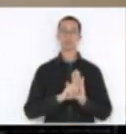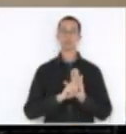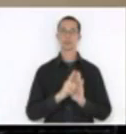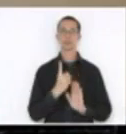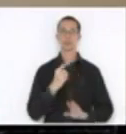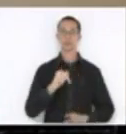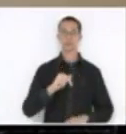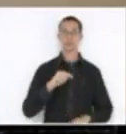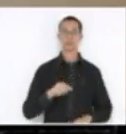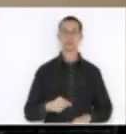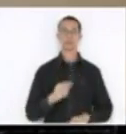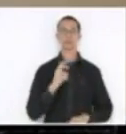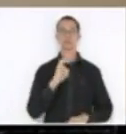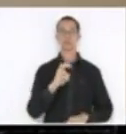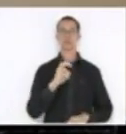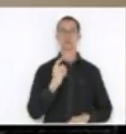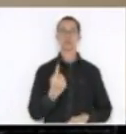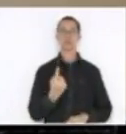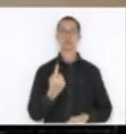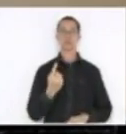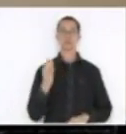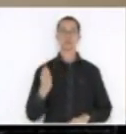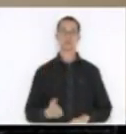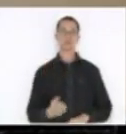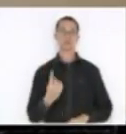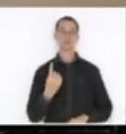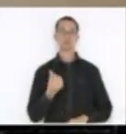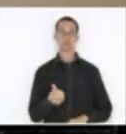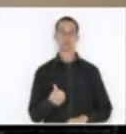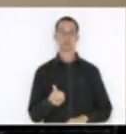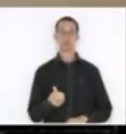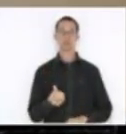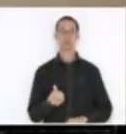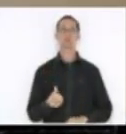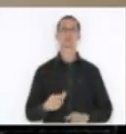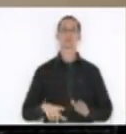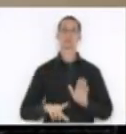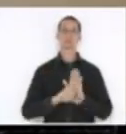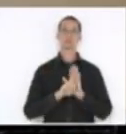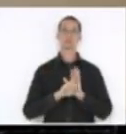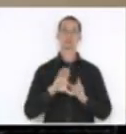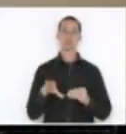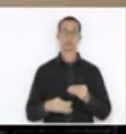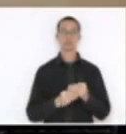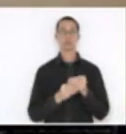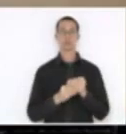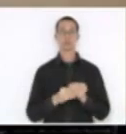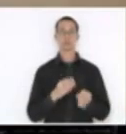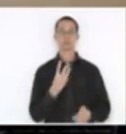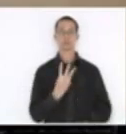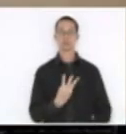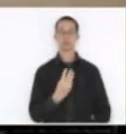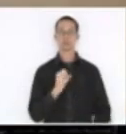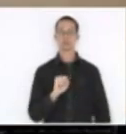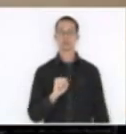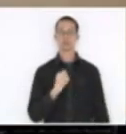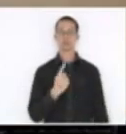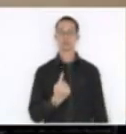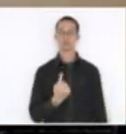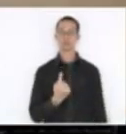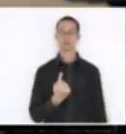.051, 2016 e pela Lei Complementar 381,